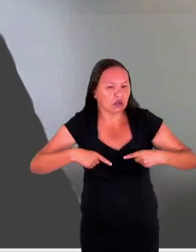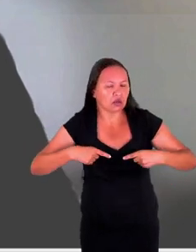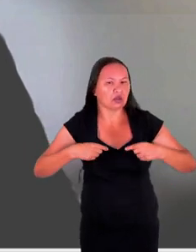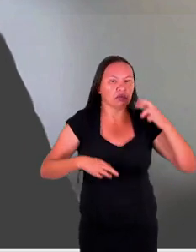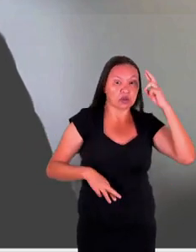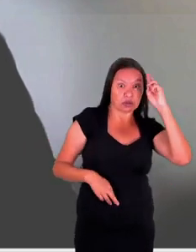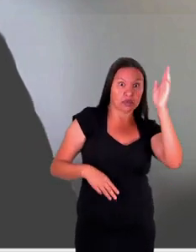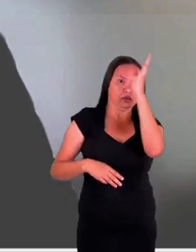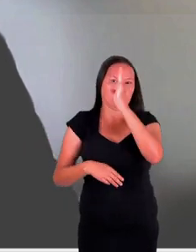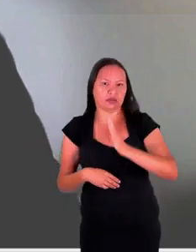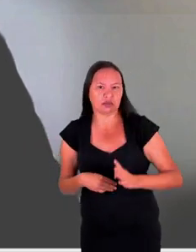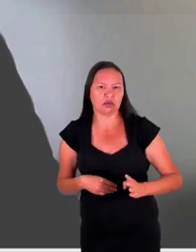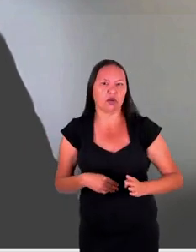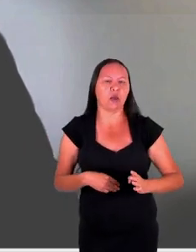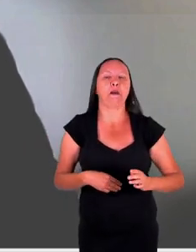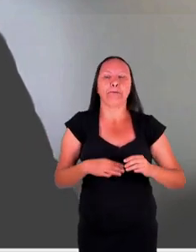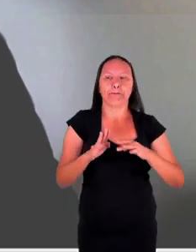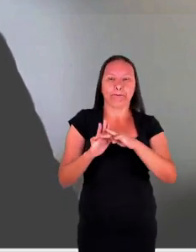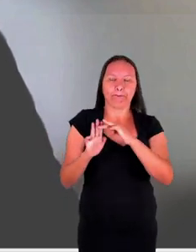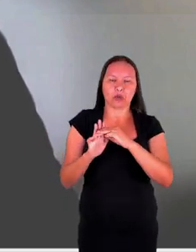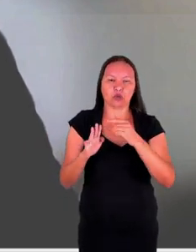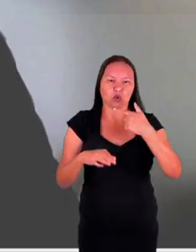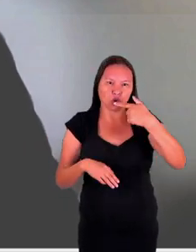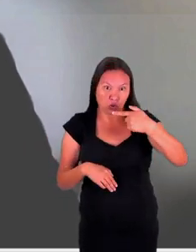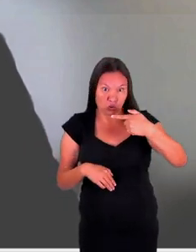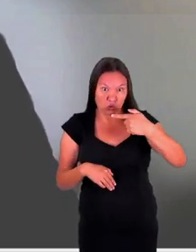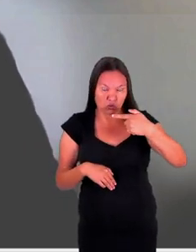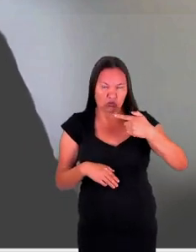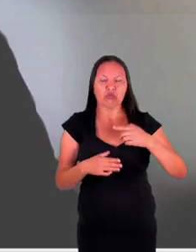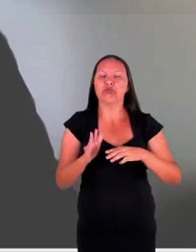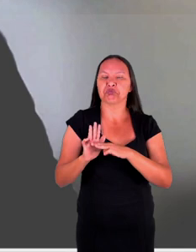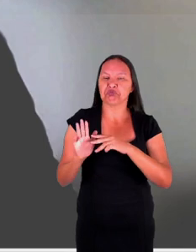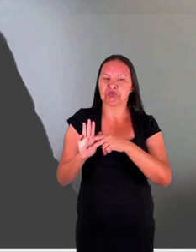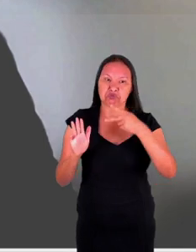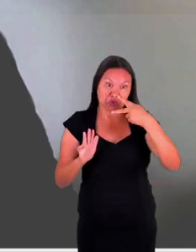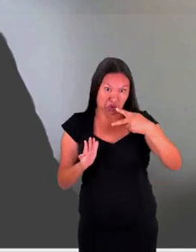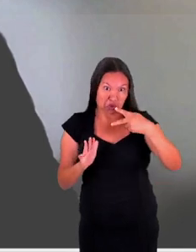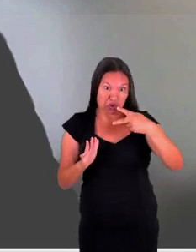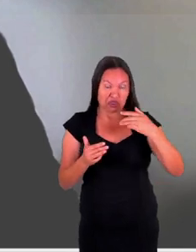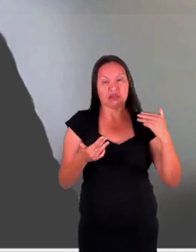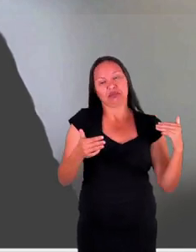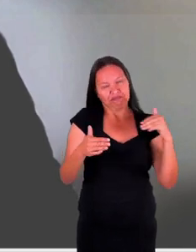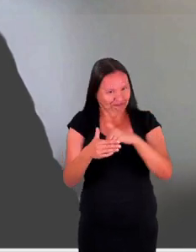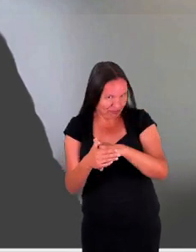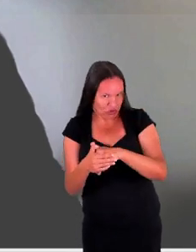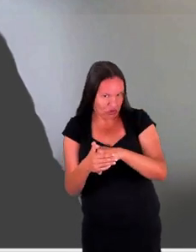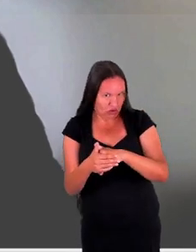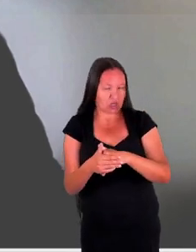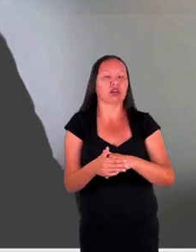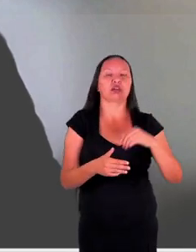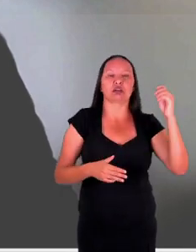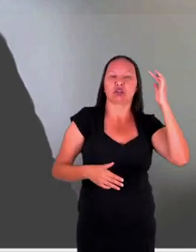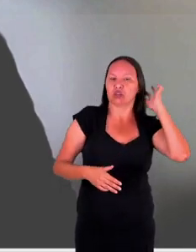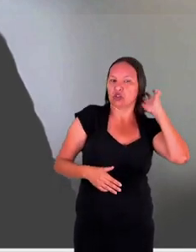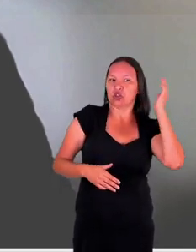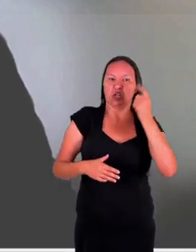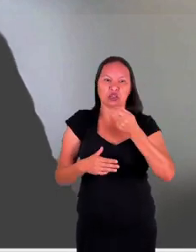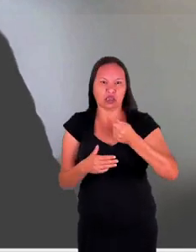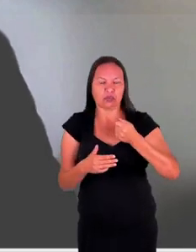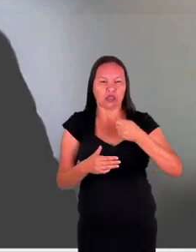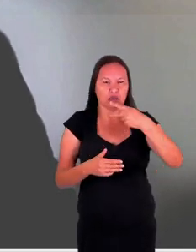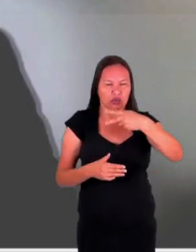internacional, o protocolo número 1 e o protocolo 2, adicional a essas convenções de Genebra de 12 de agosto de